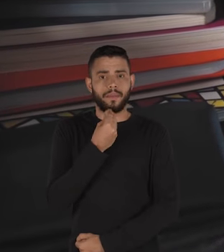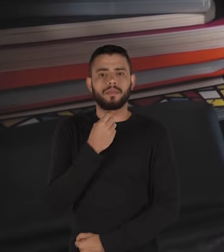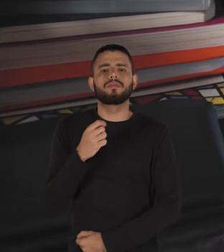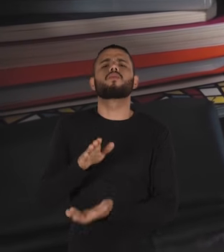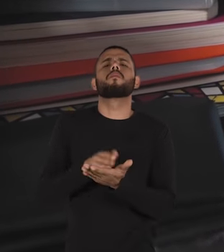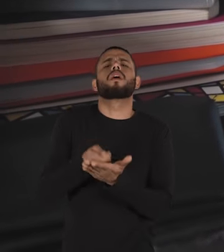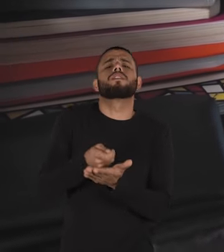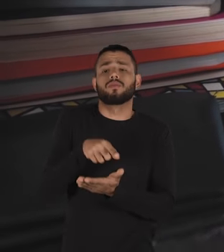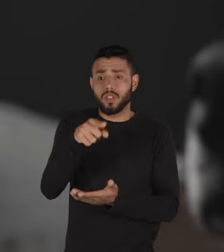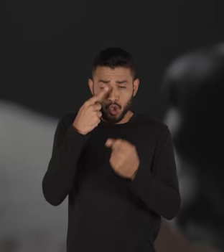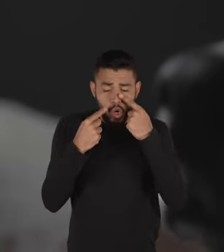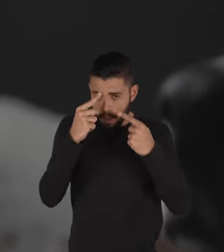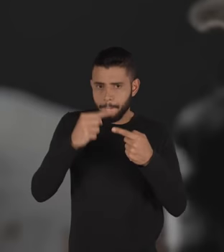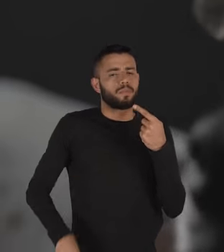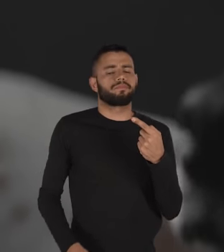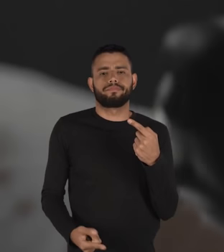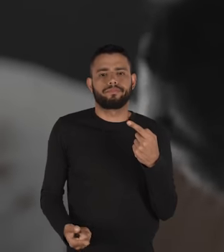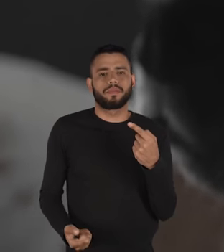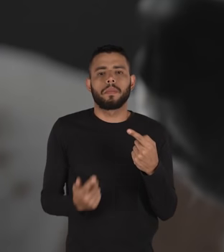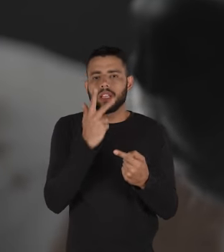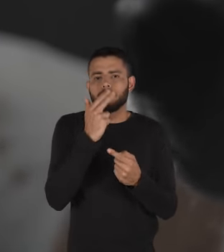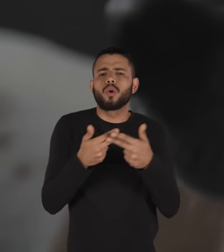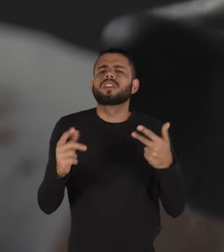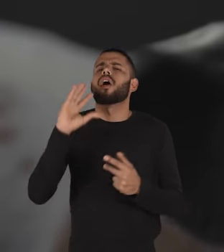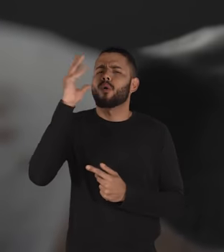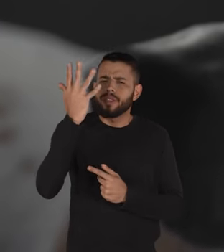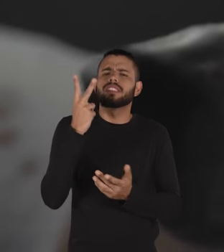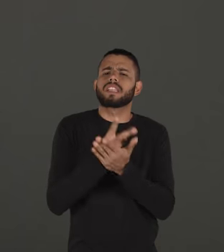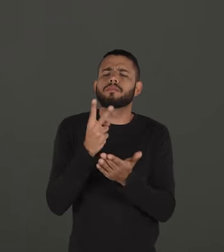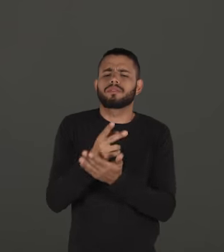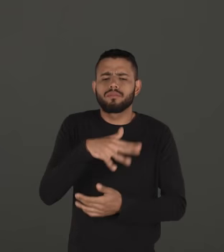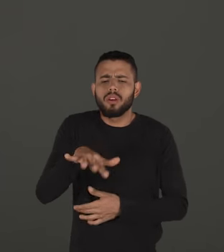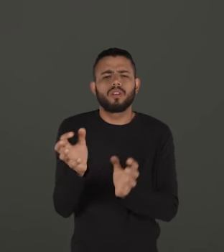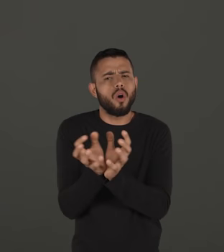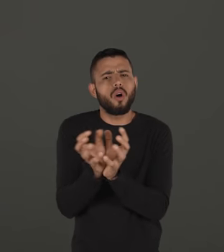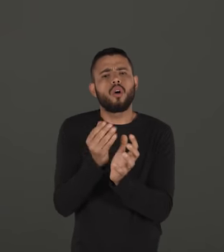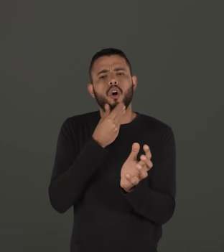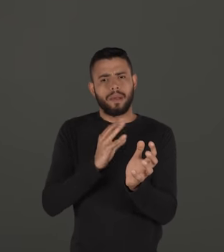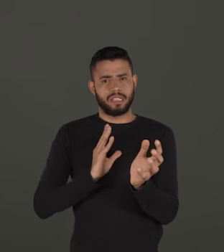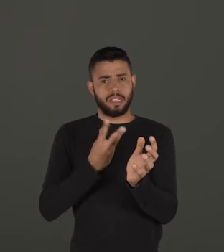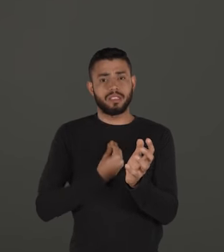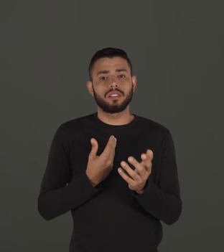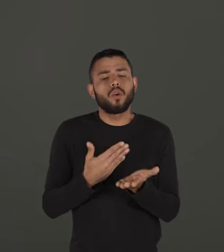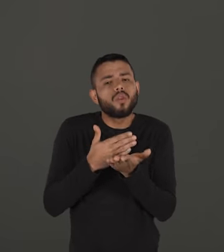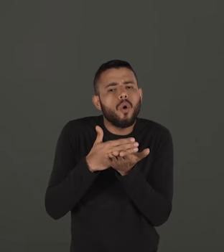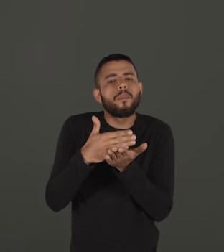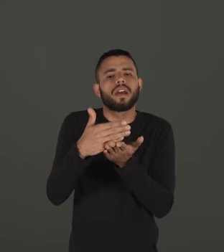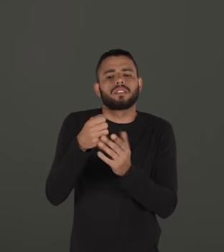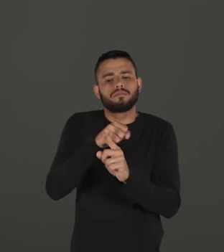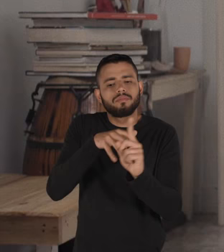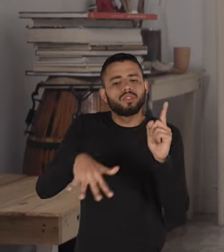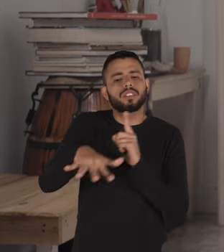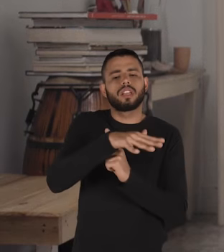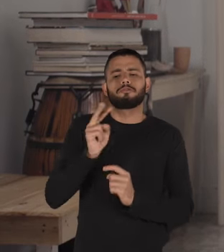Me é cobrado você não pode chorar. E aí é uma coisa muito recorrente entre homens trans que quando começam a assumir os papéis